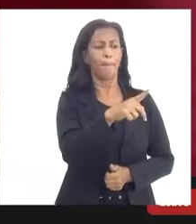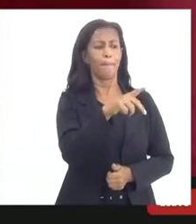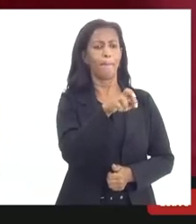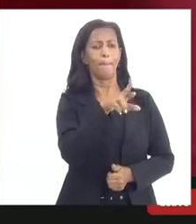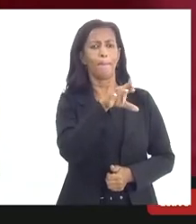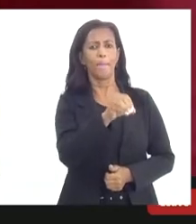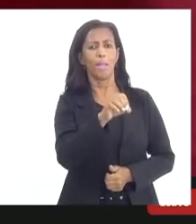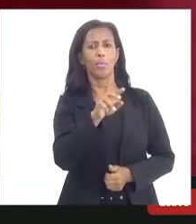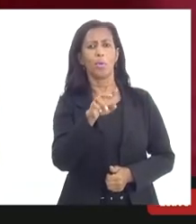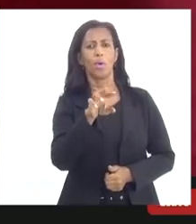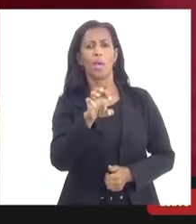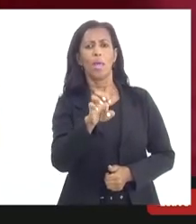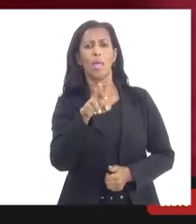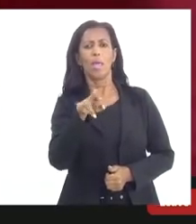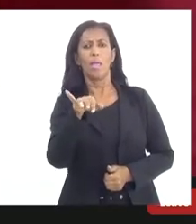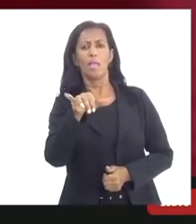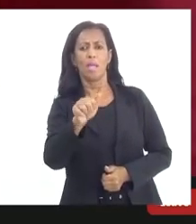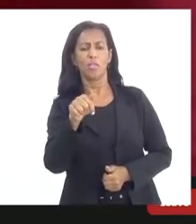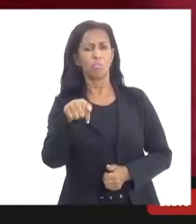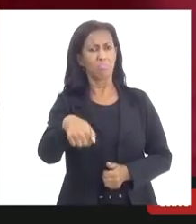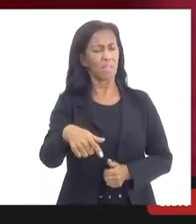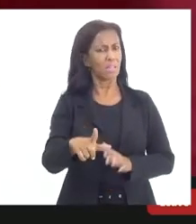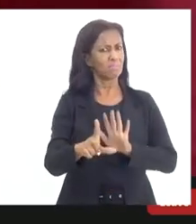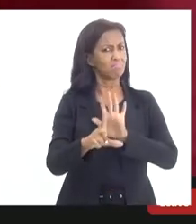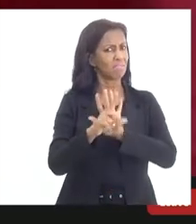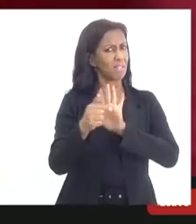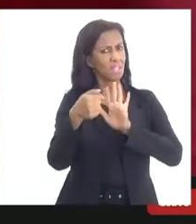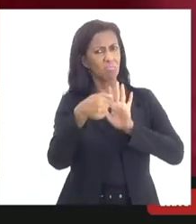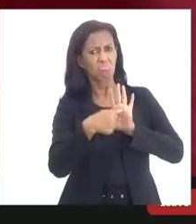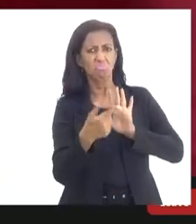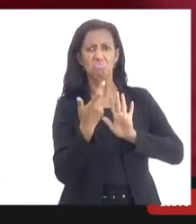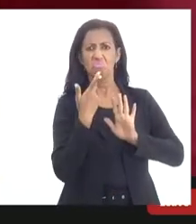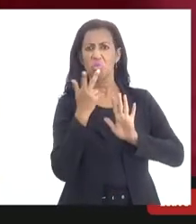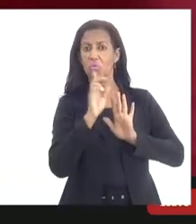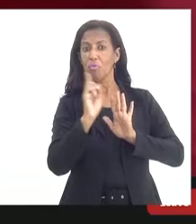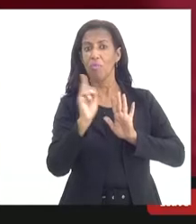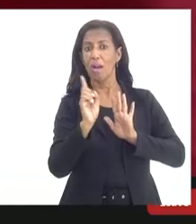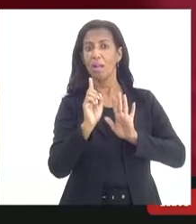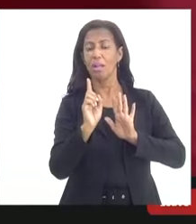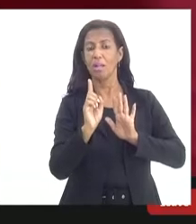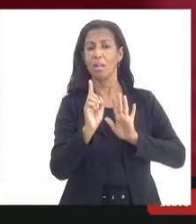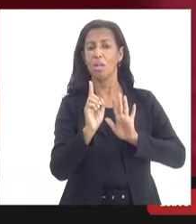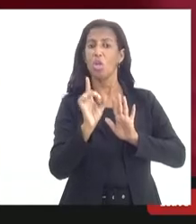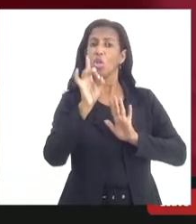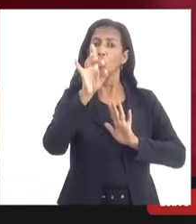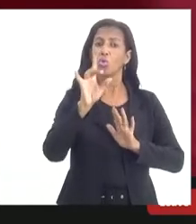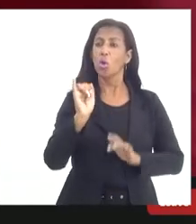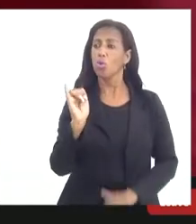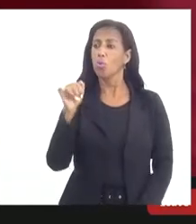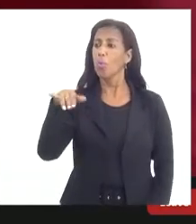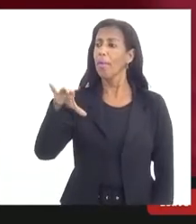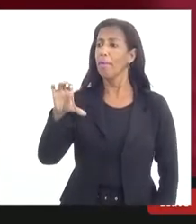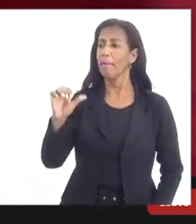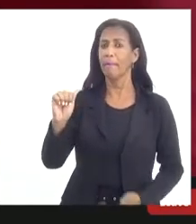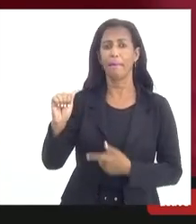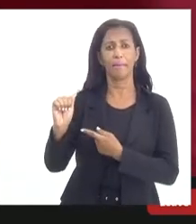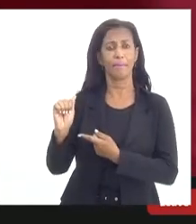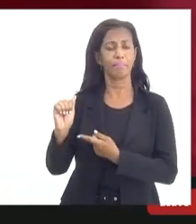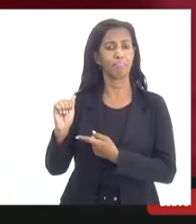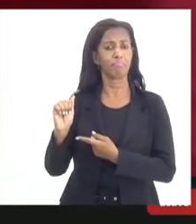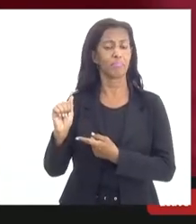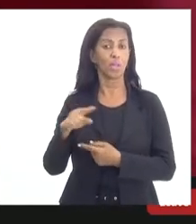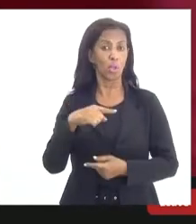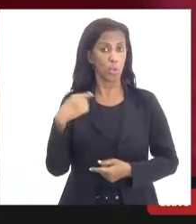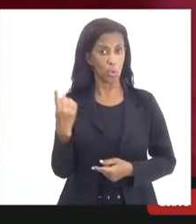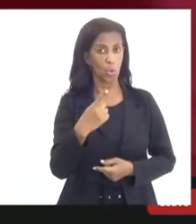legislação não há previsão do hospital Pedro Ernesto apenas do hospital apenas do Inca nós temos